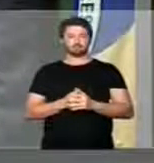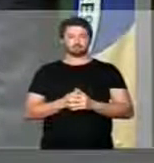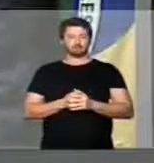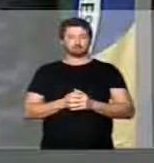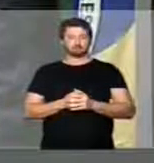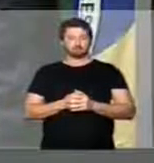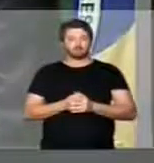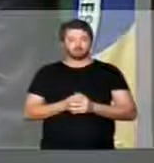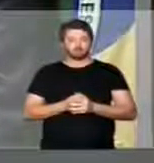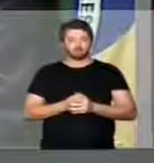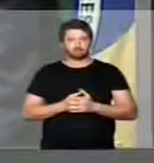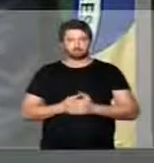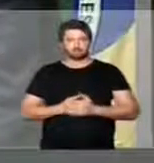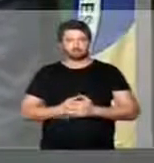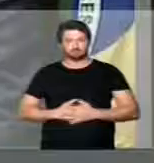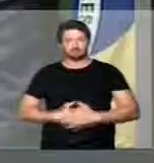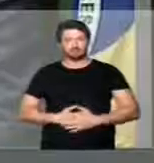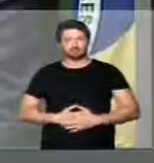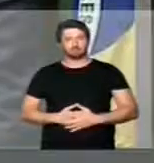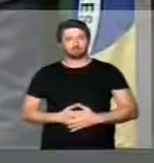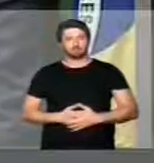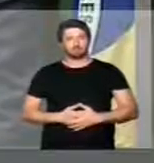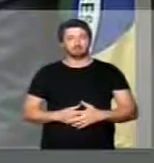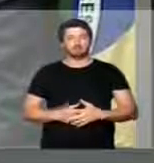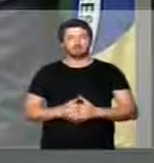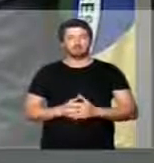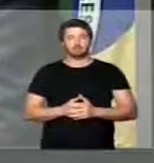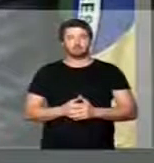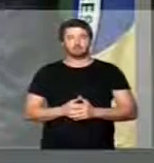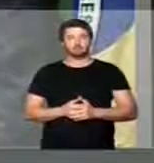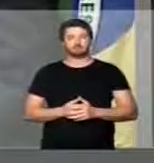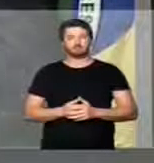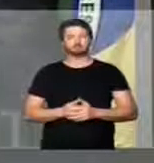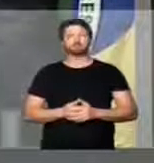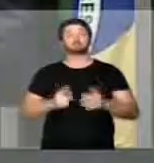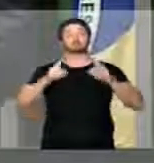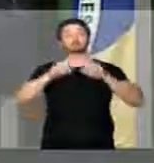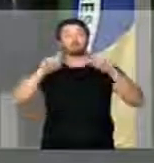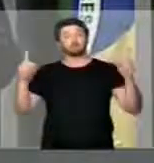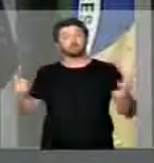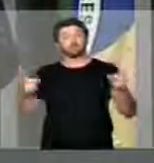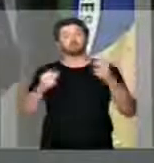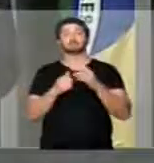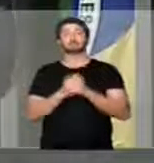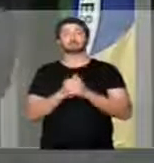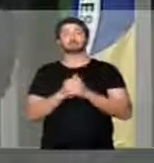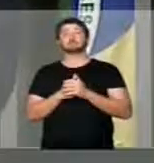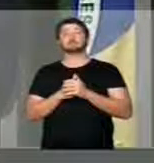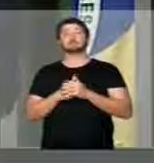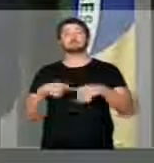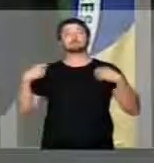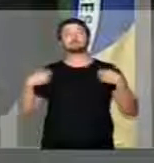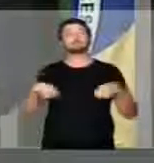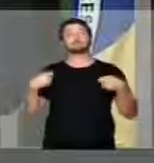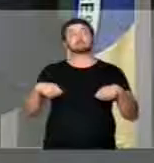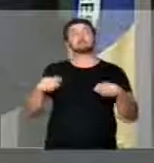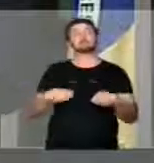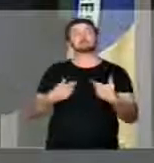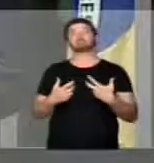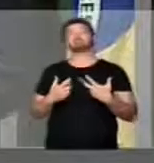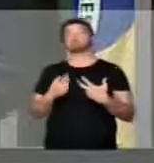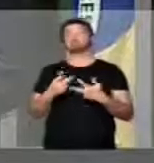tendo as suas soluções. No entanto, senhor presidente, é necessário que